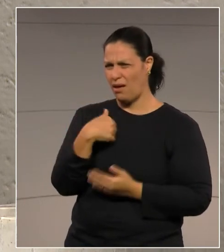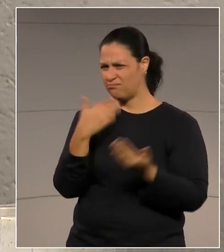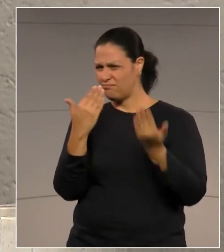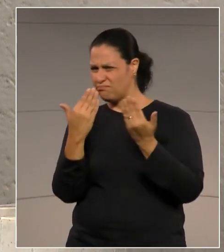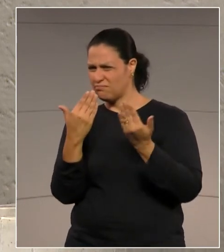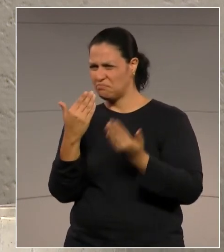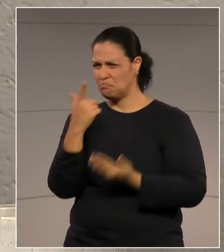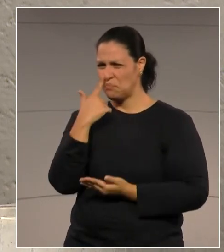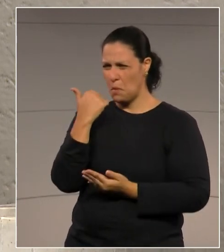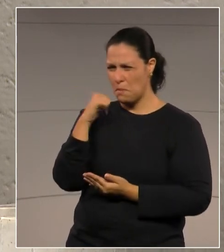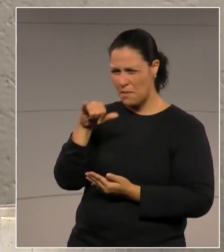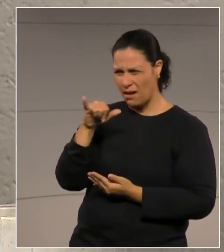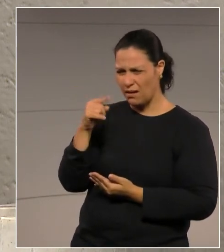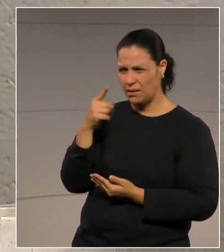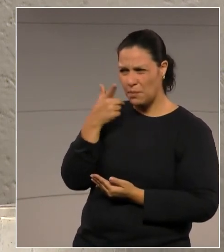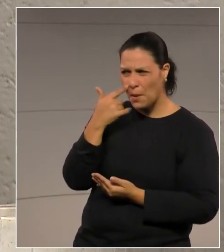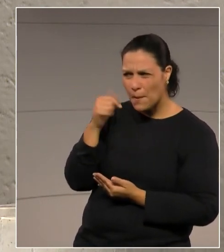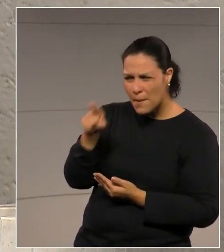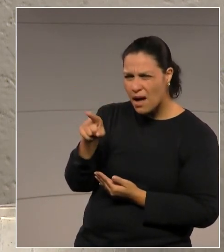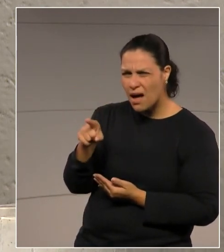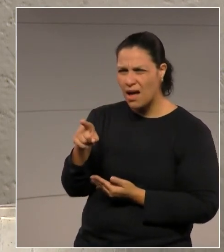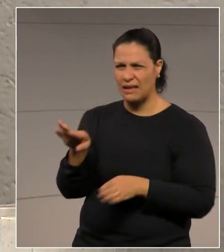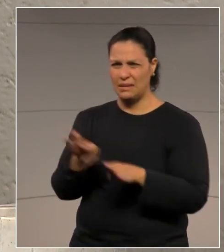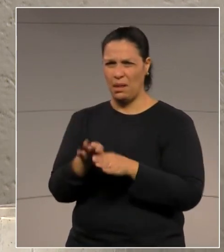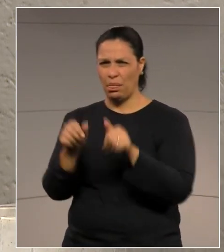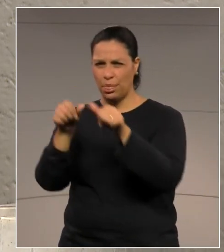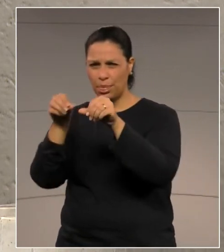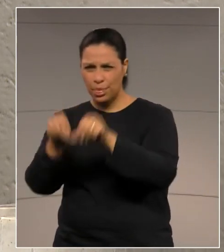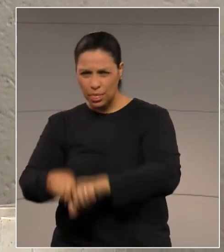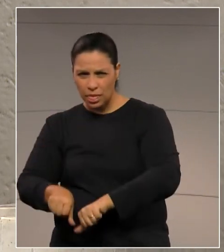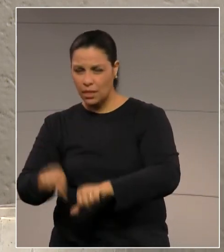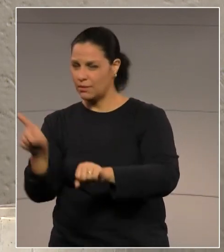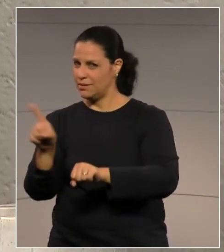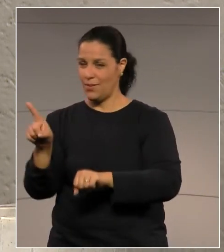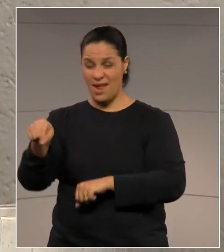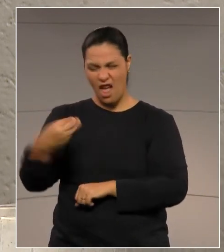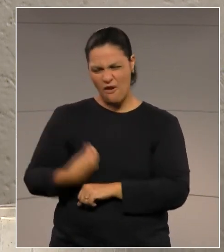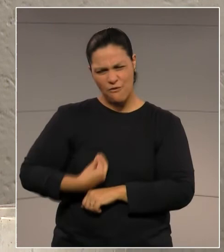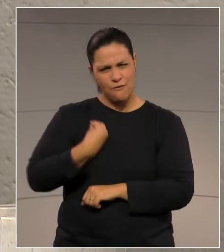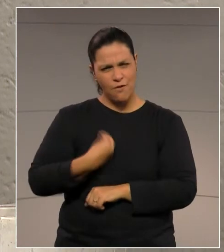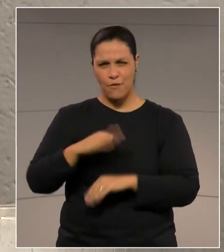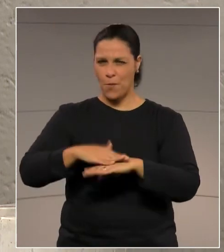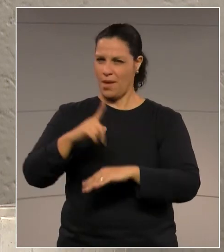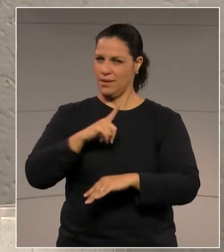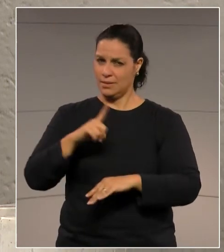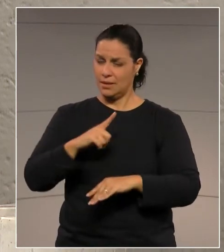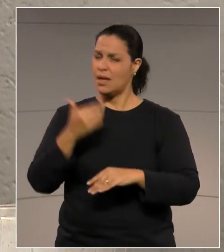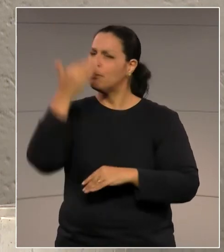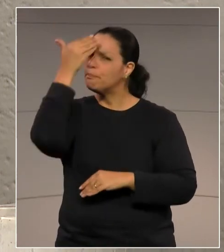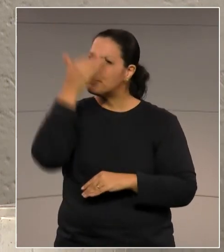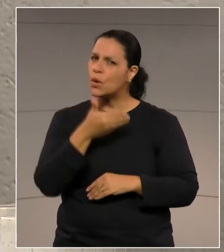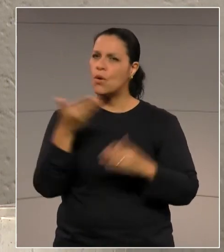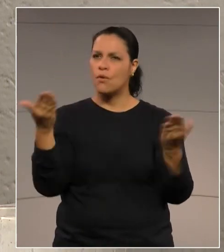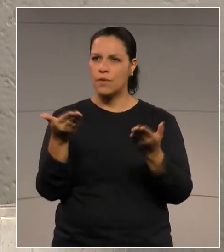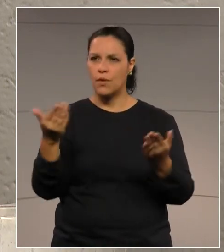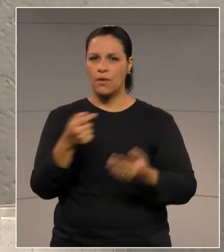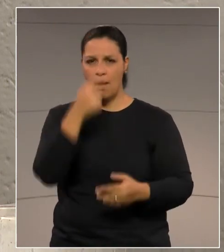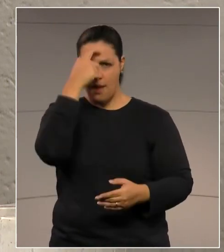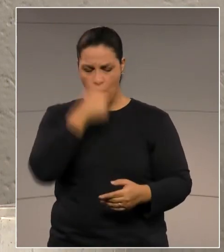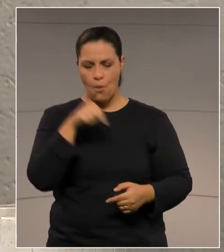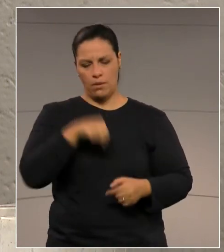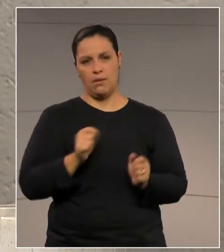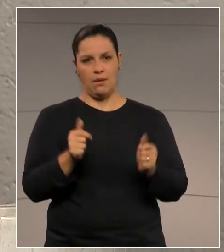derrotado, ele está mais vivo do que nunca. E a prova maior disso é eu